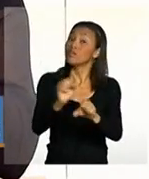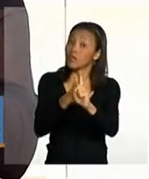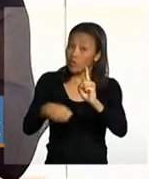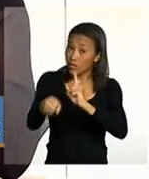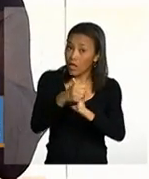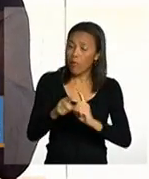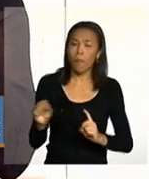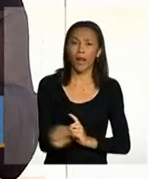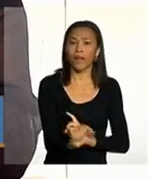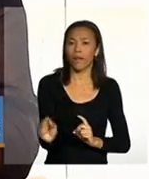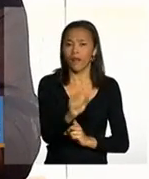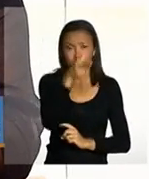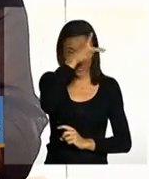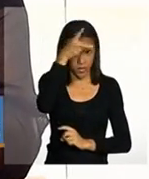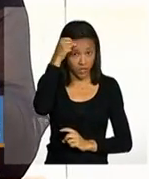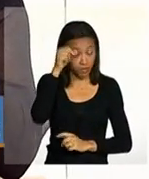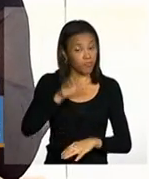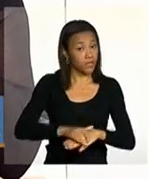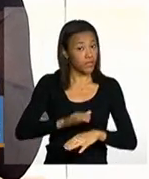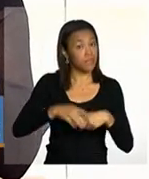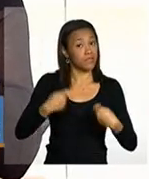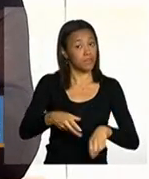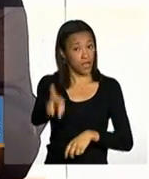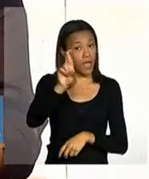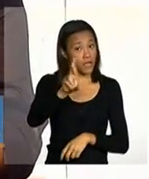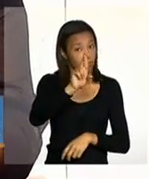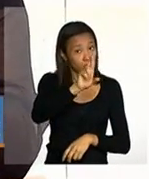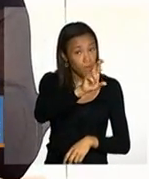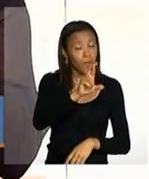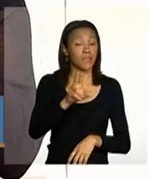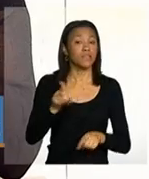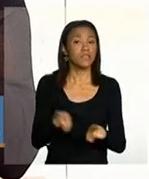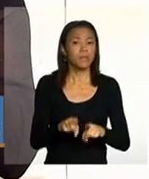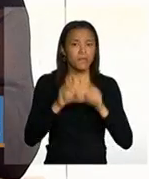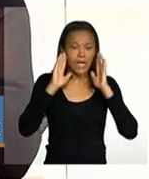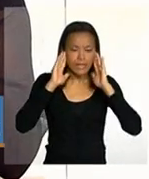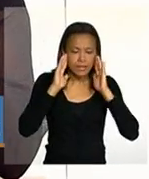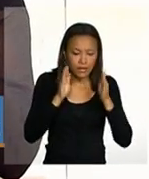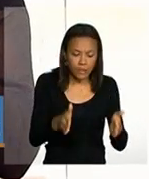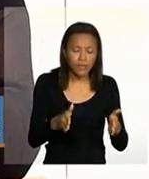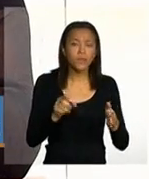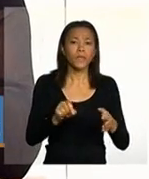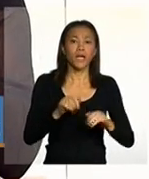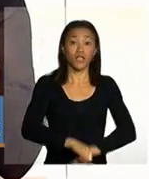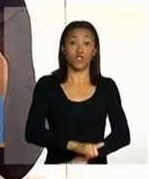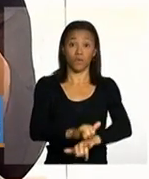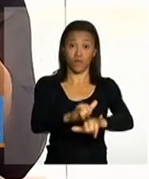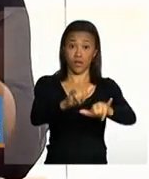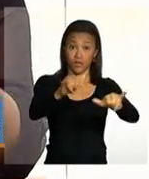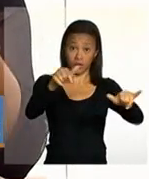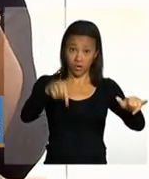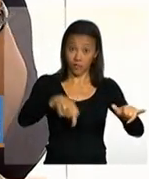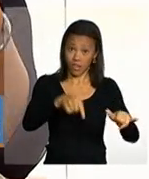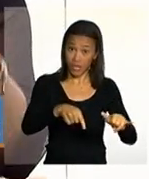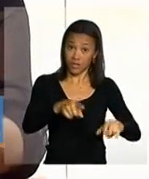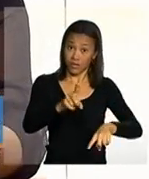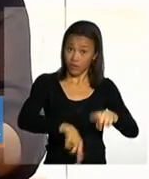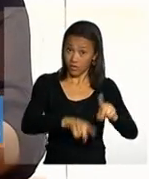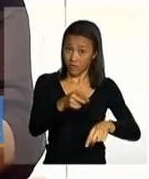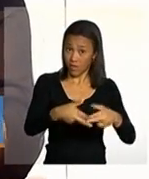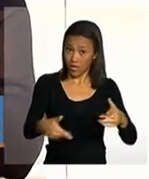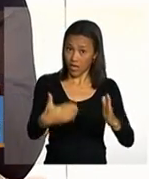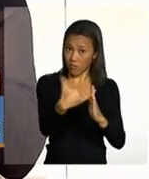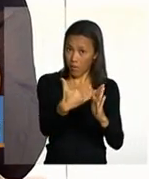deve se responsabilizar e ficar atenta a divulgação dessas listas e liberação nos